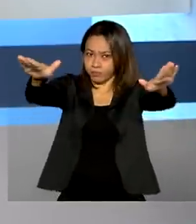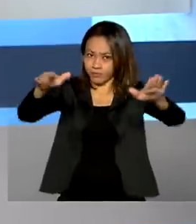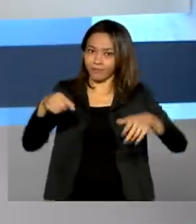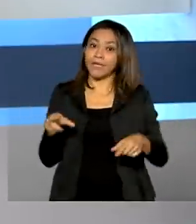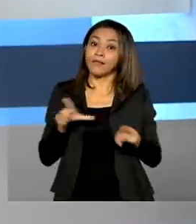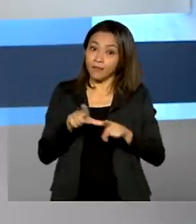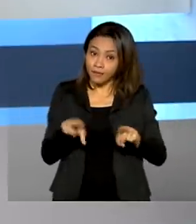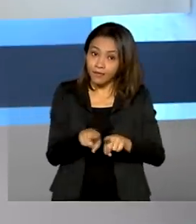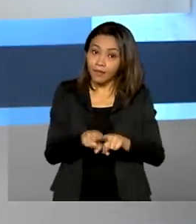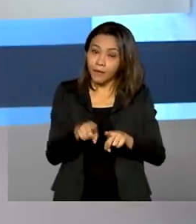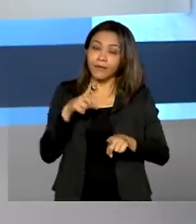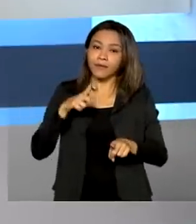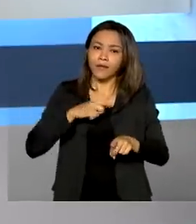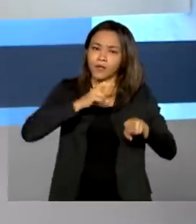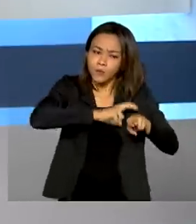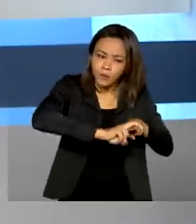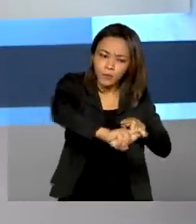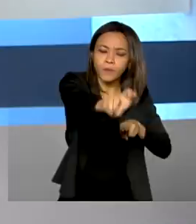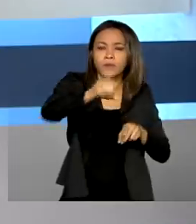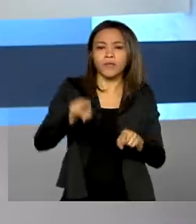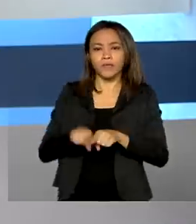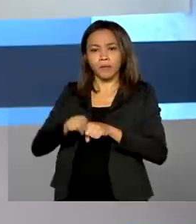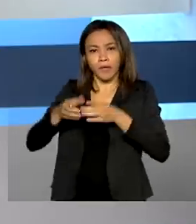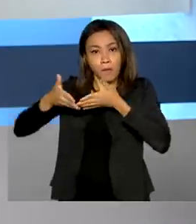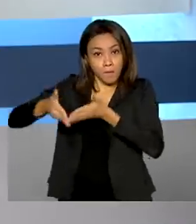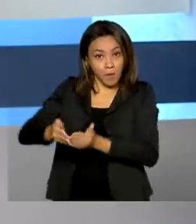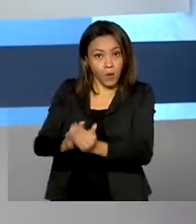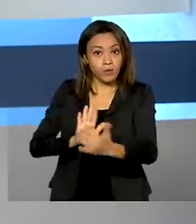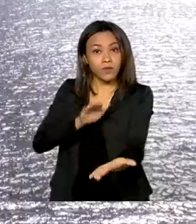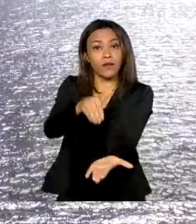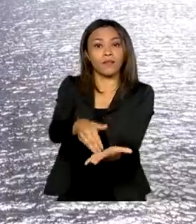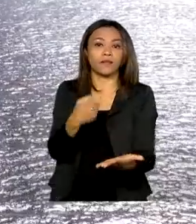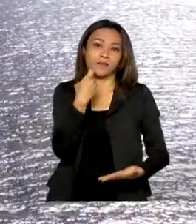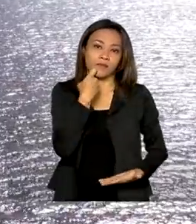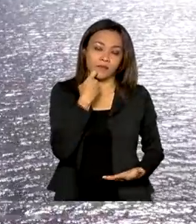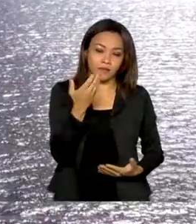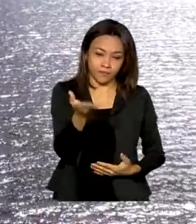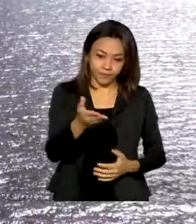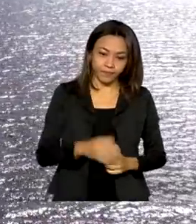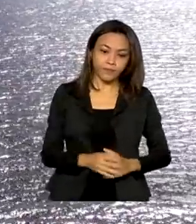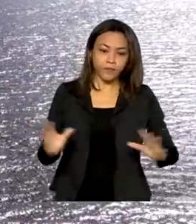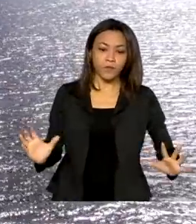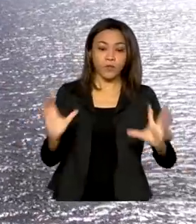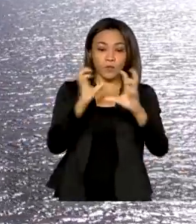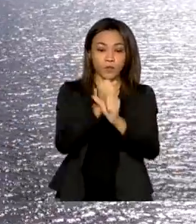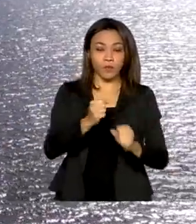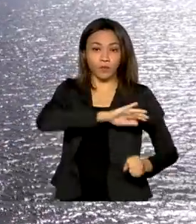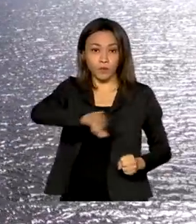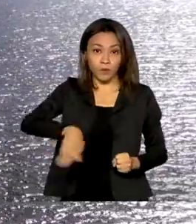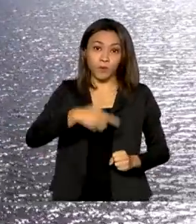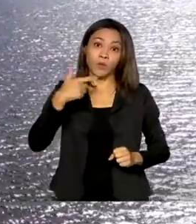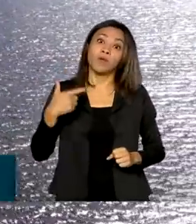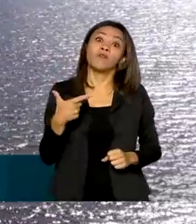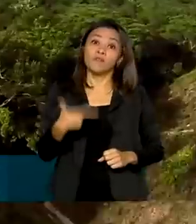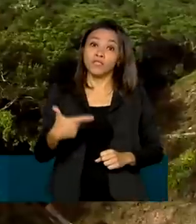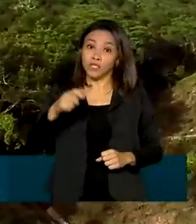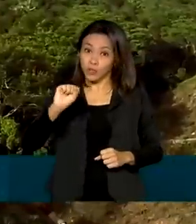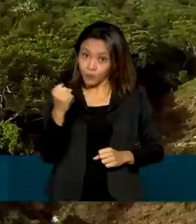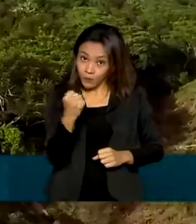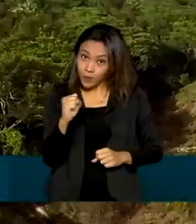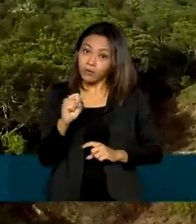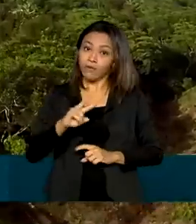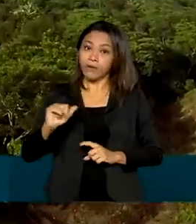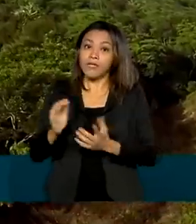inclui a concessão de ferrovias e portos até sexta-feira. No total, 28 ativos serão